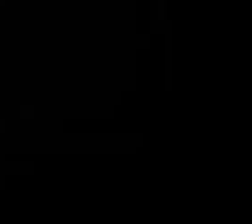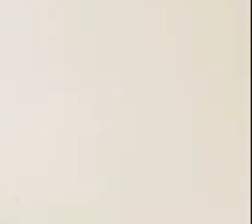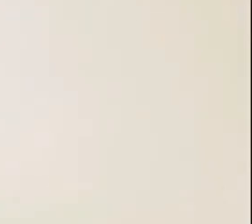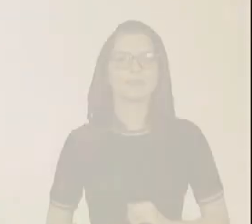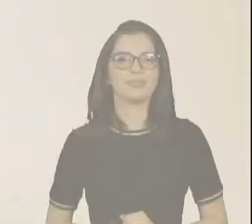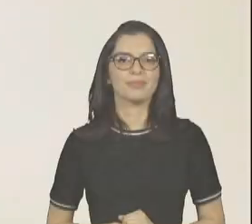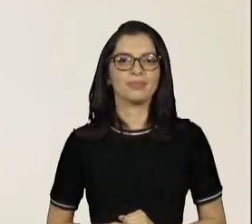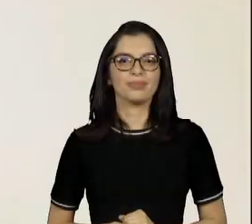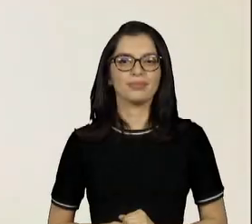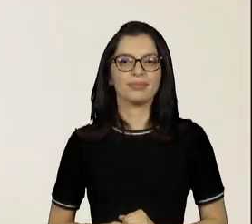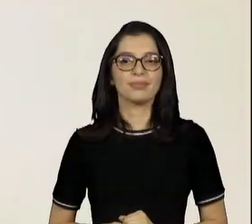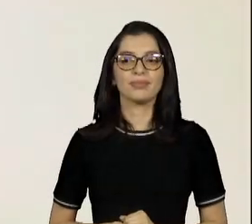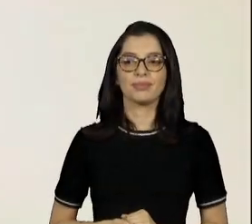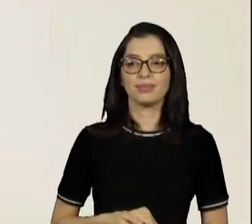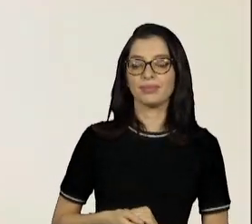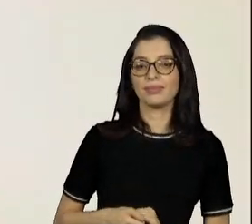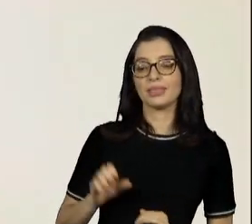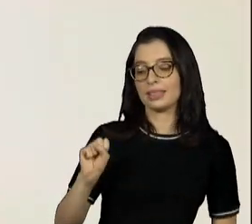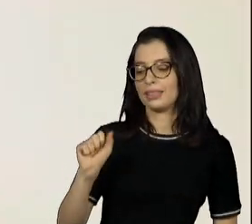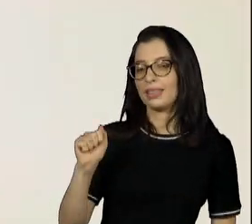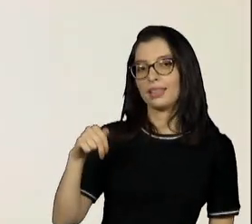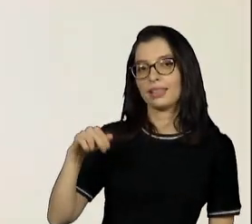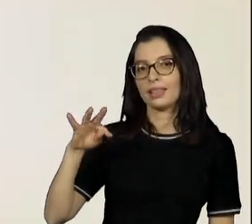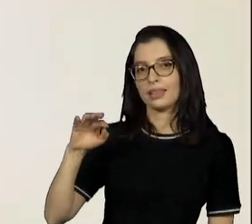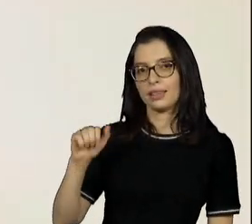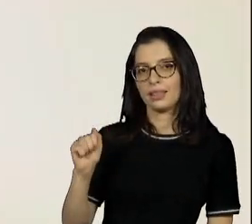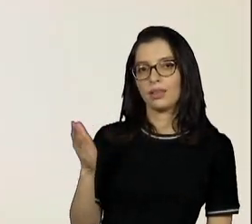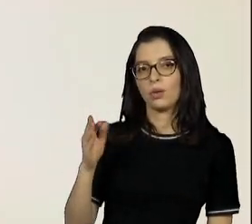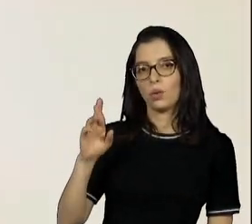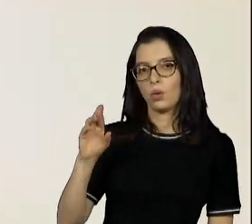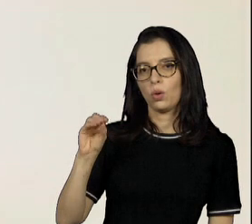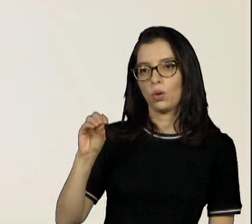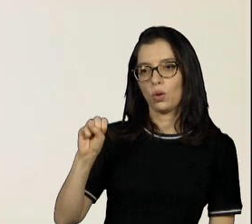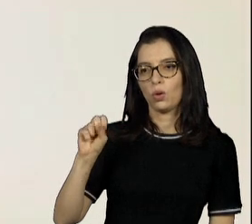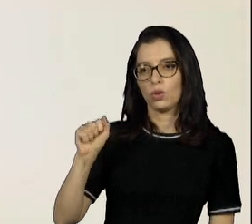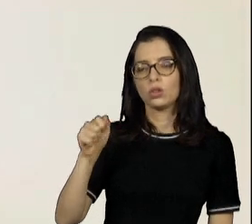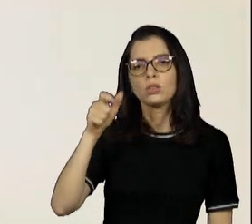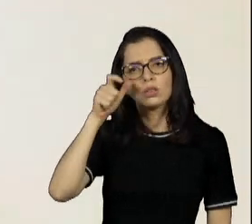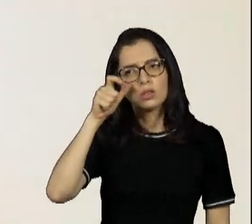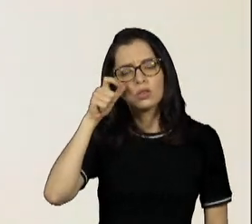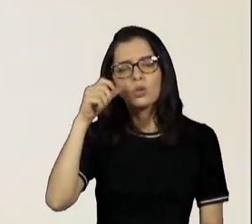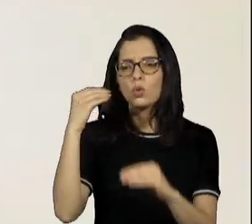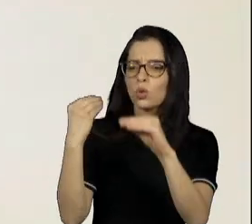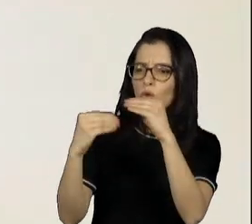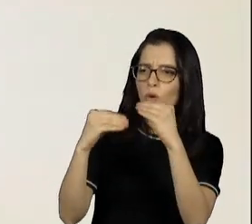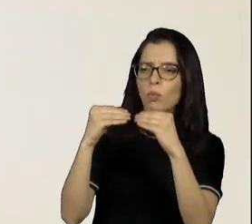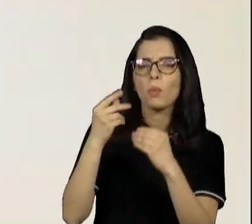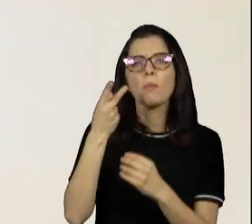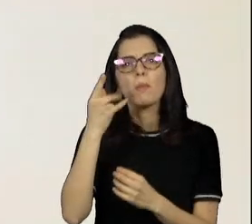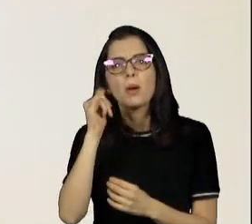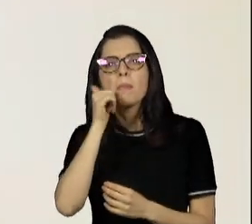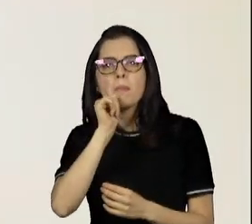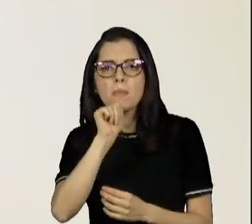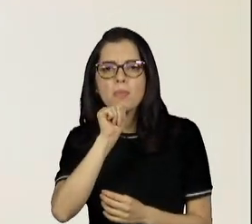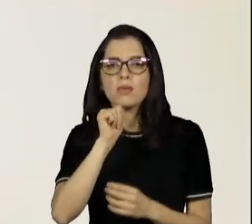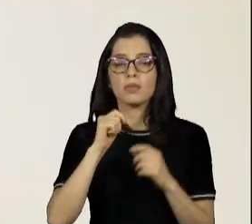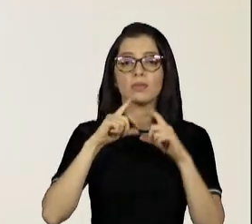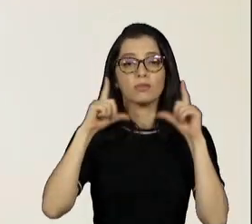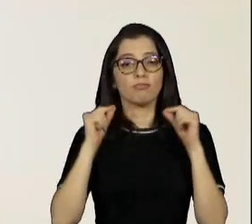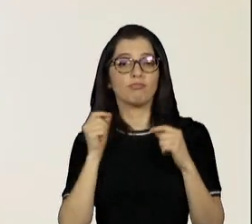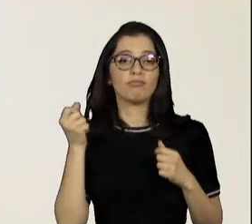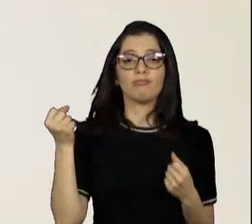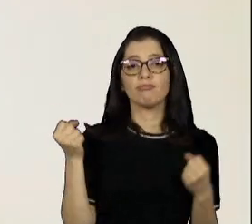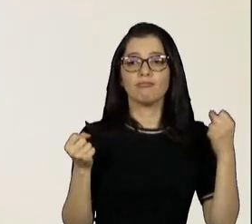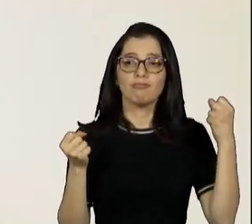Em Santa Rosa, eu, obviamente, vi as novelas com meus pais, Chacrinha, tudo que tinha